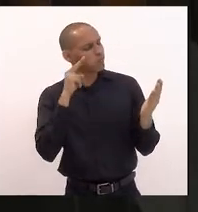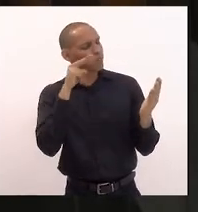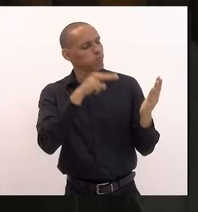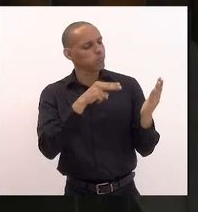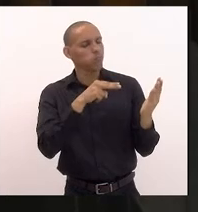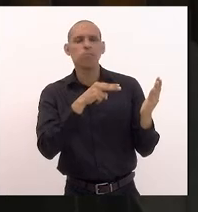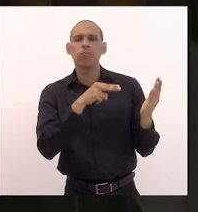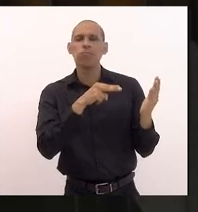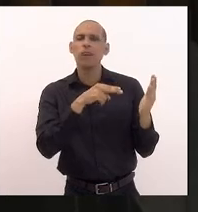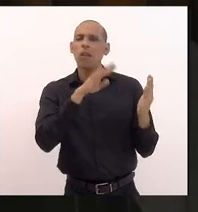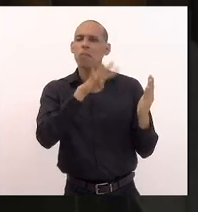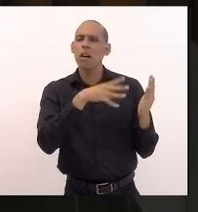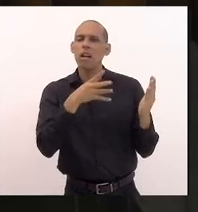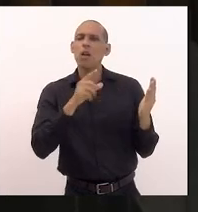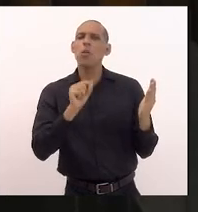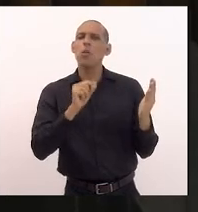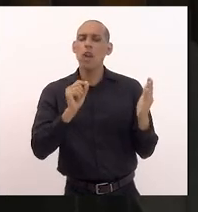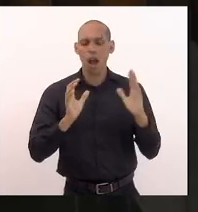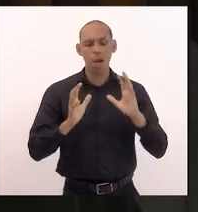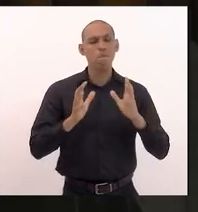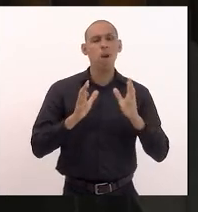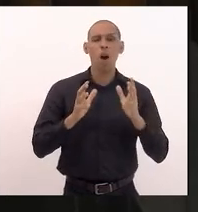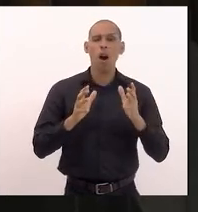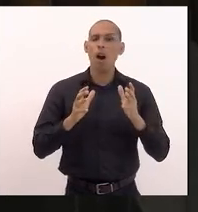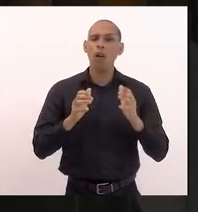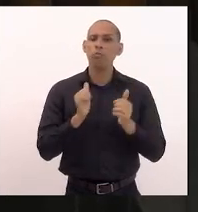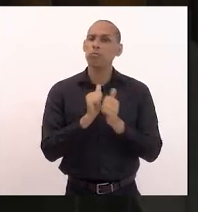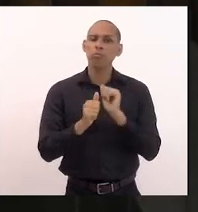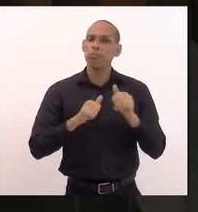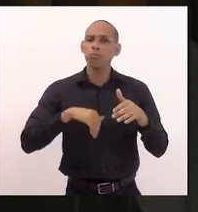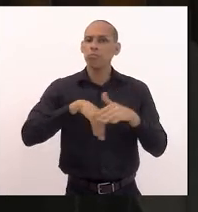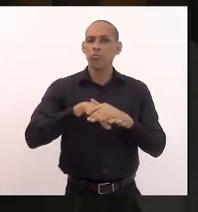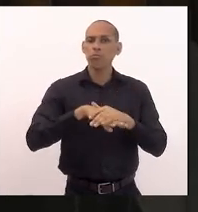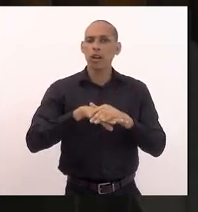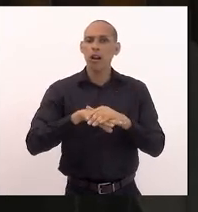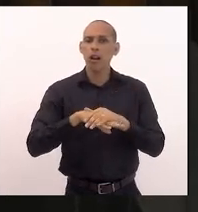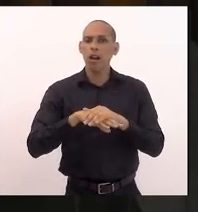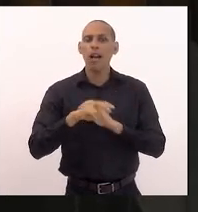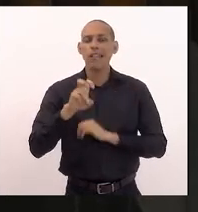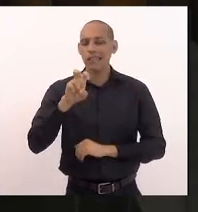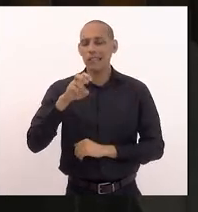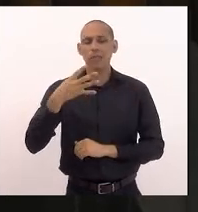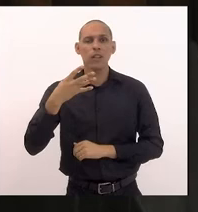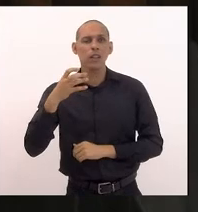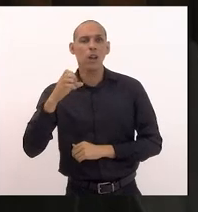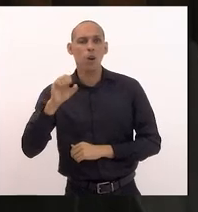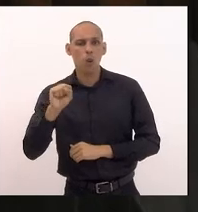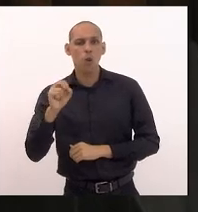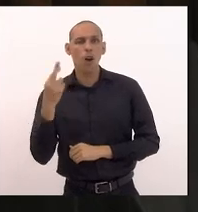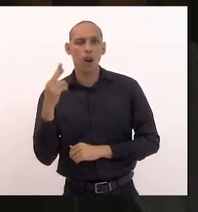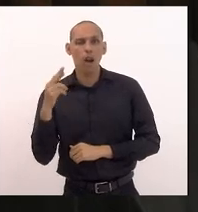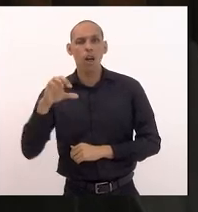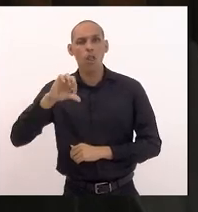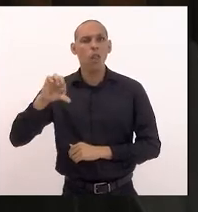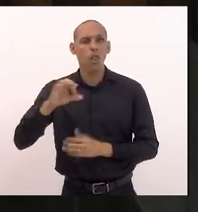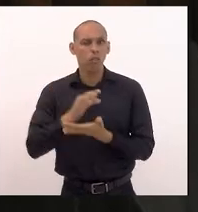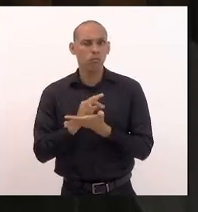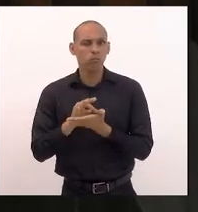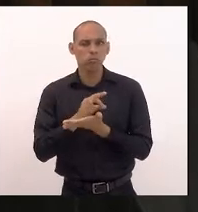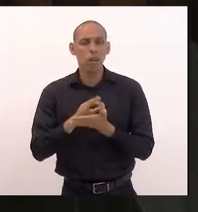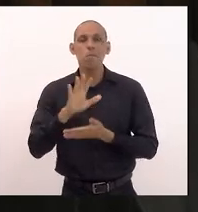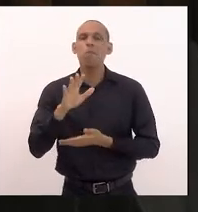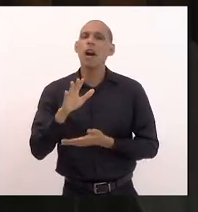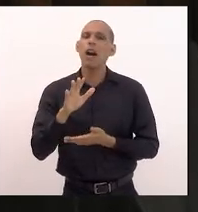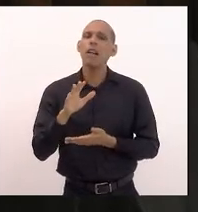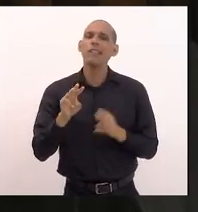bola de futebol onde cujo valor saiu R$ 548,99 no site